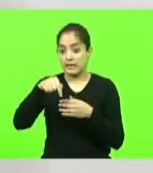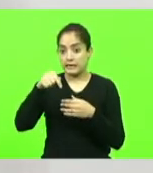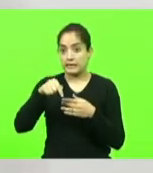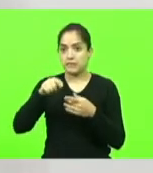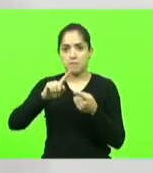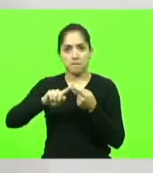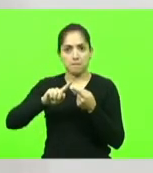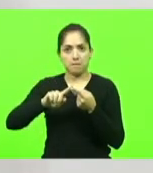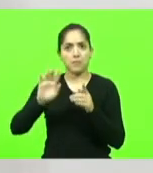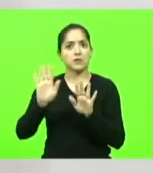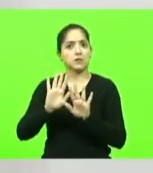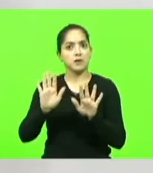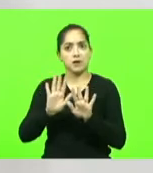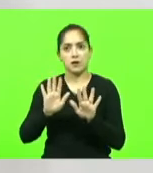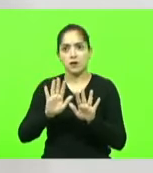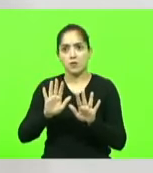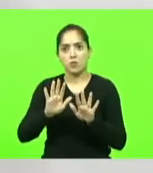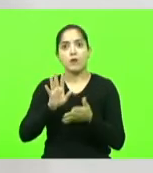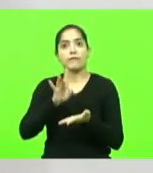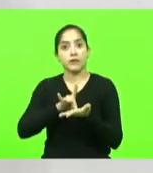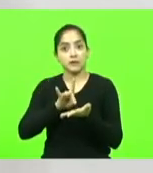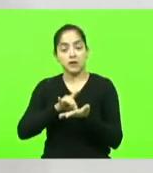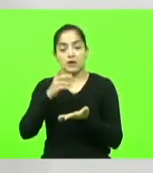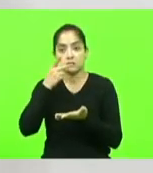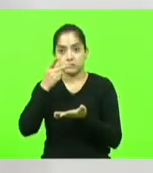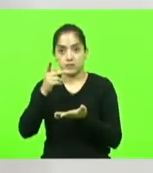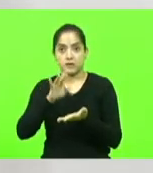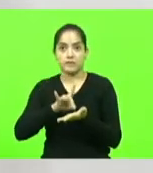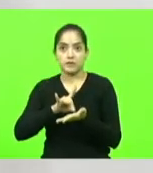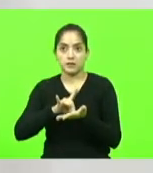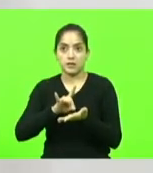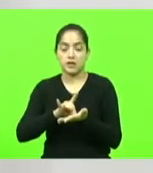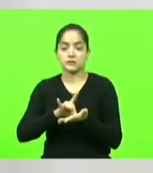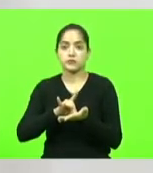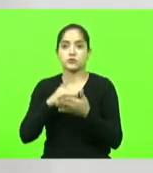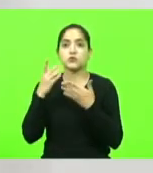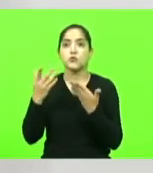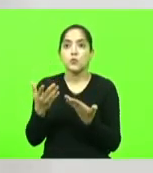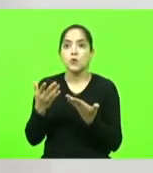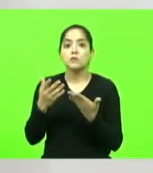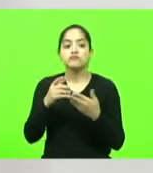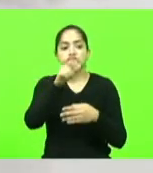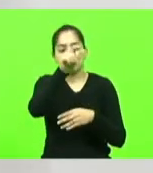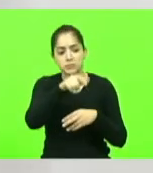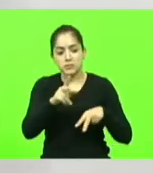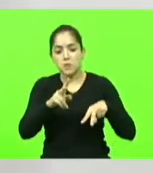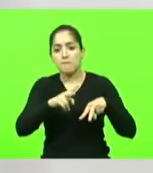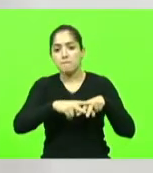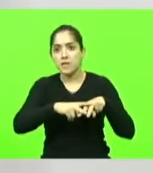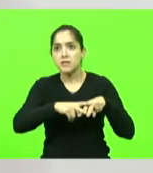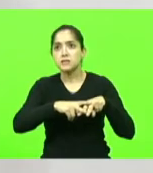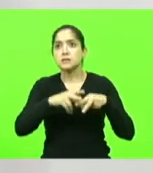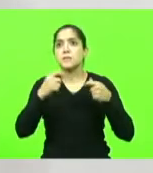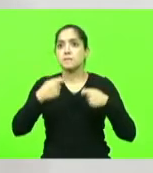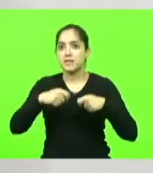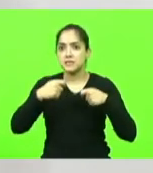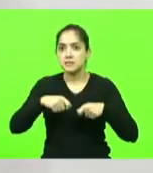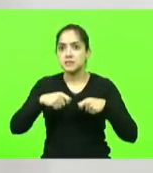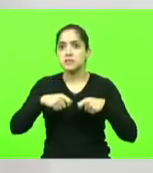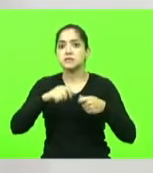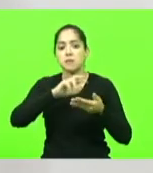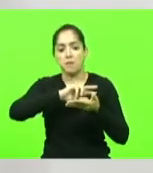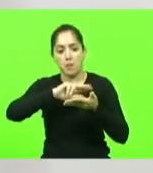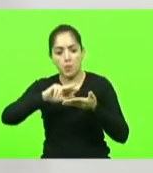não isso aqui é uma verdade porque quando se tem um preso tem que ter condições de